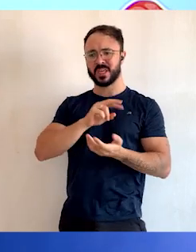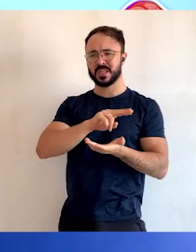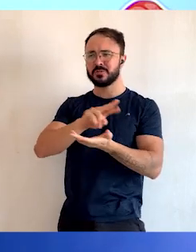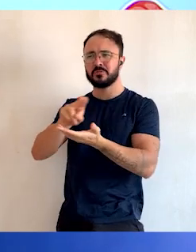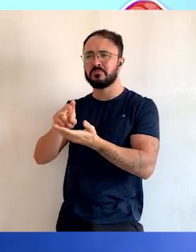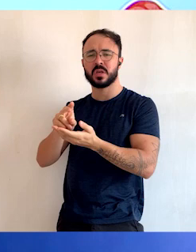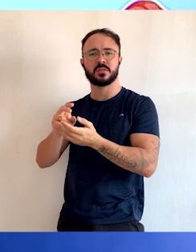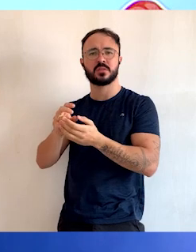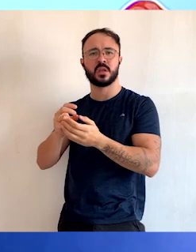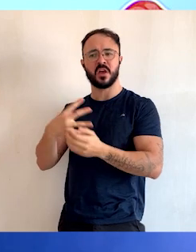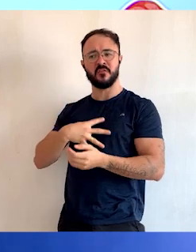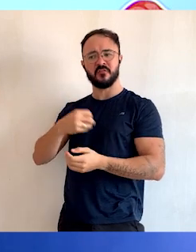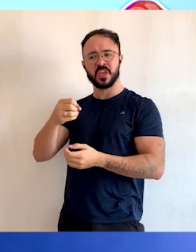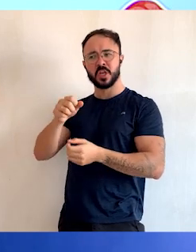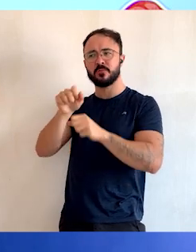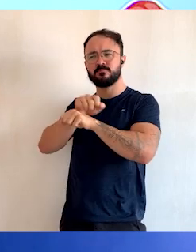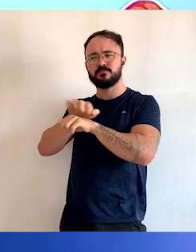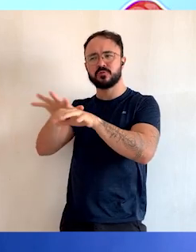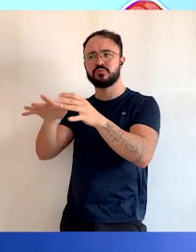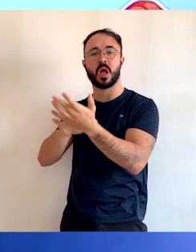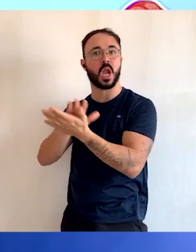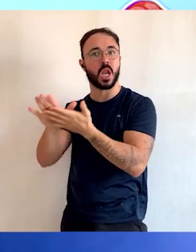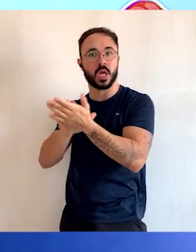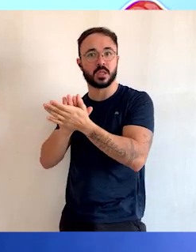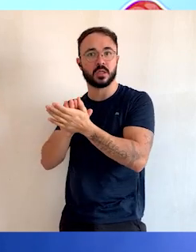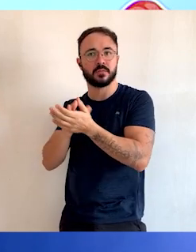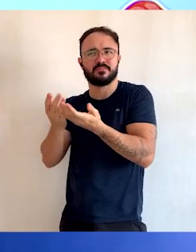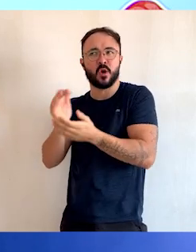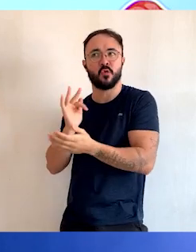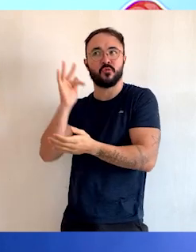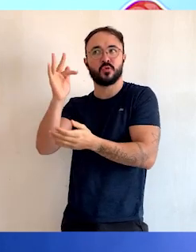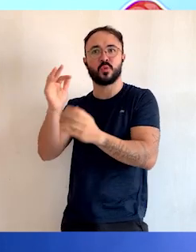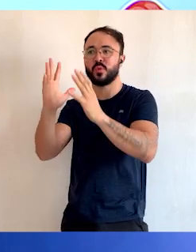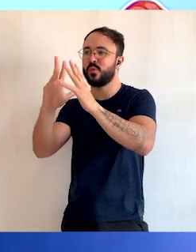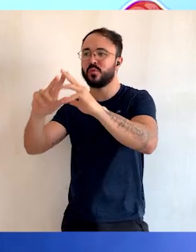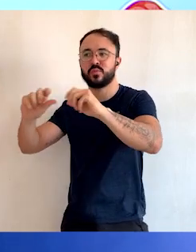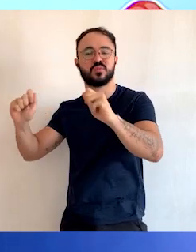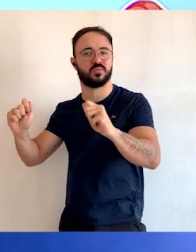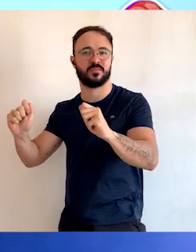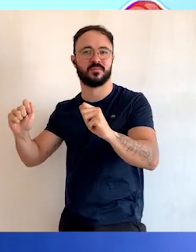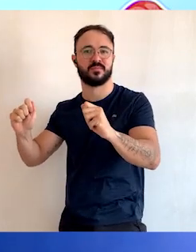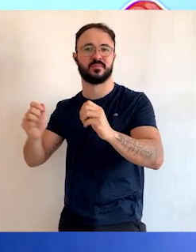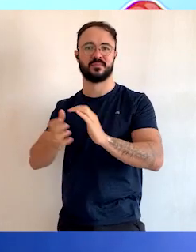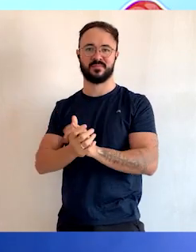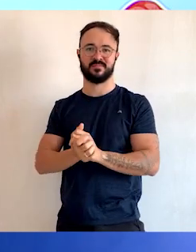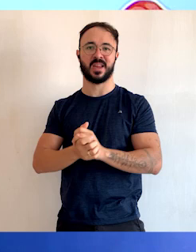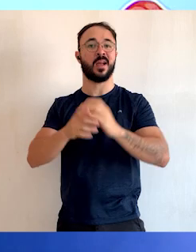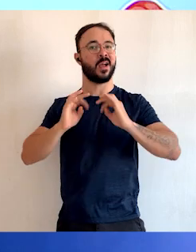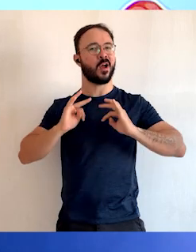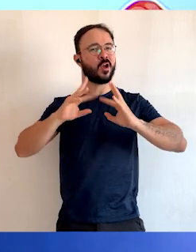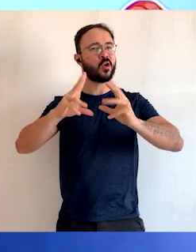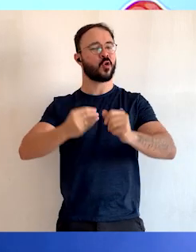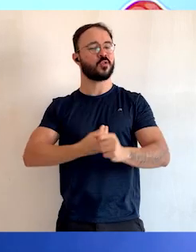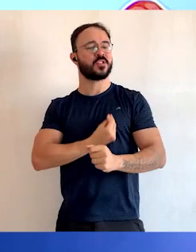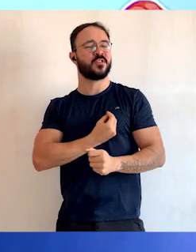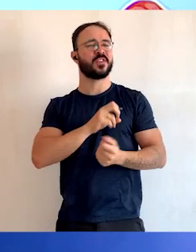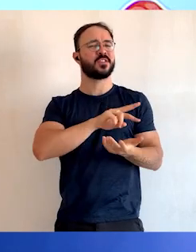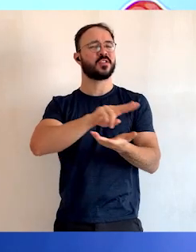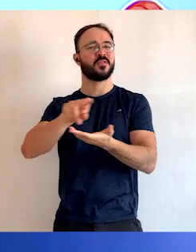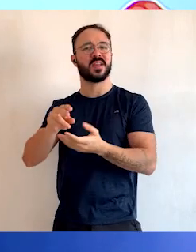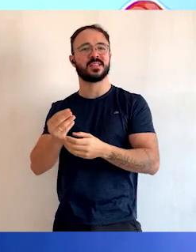vai se extinguir. E todos os seres vivos são compostos por